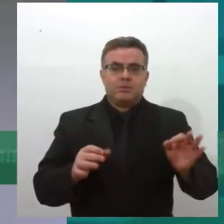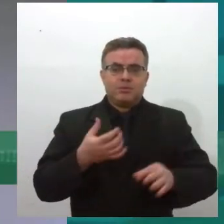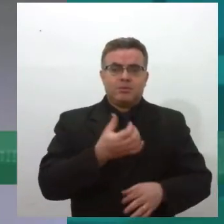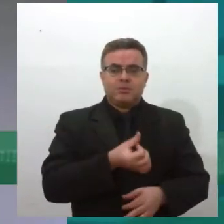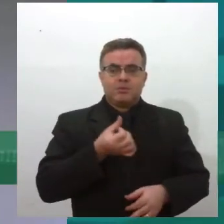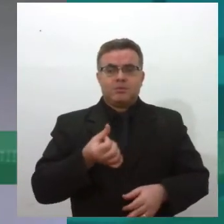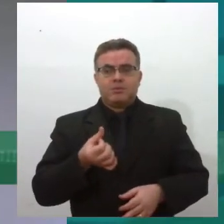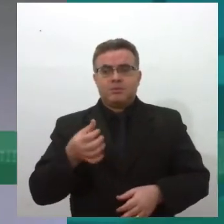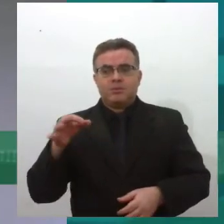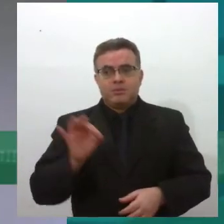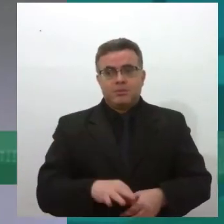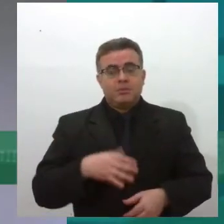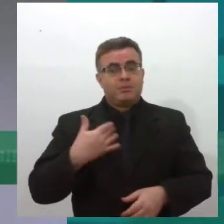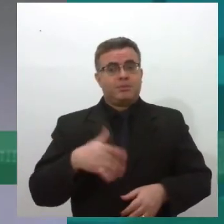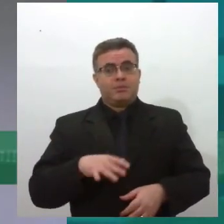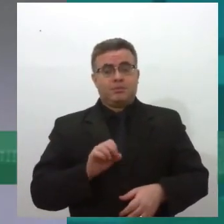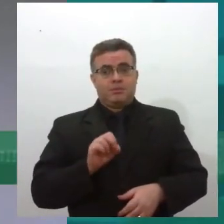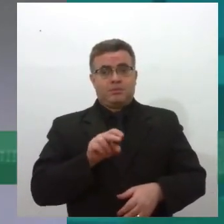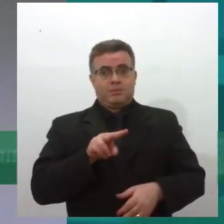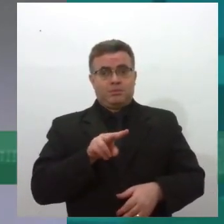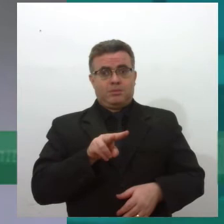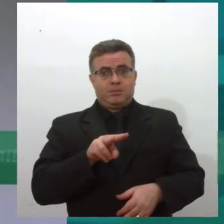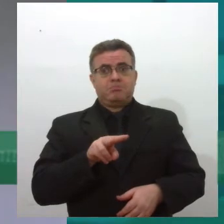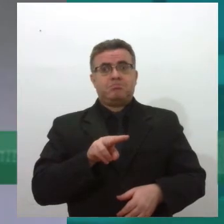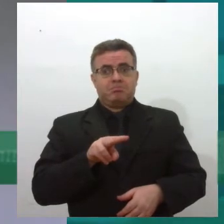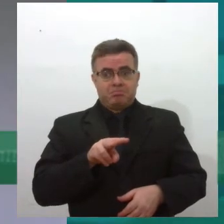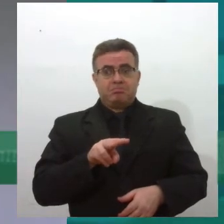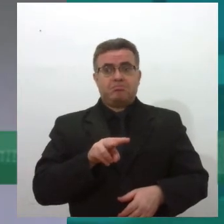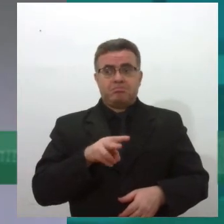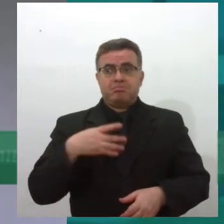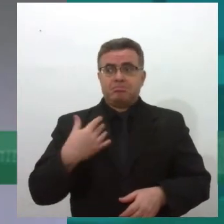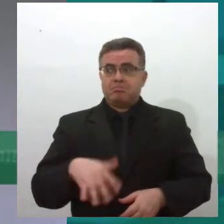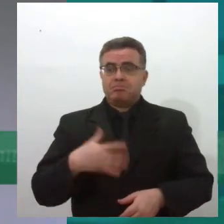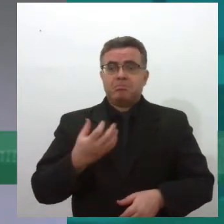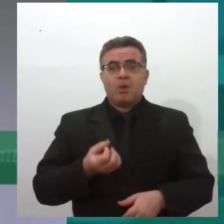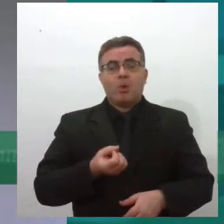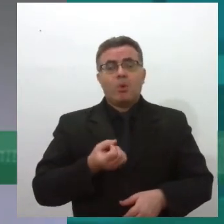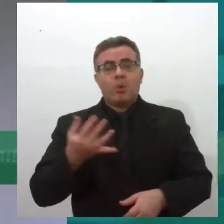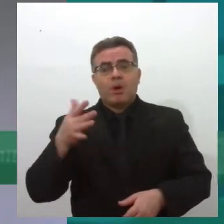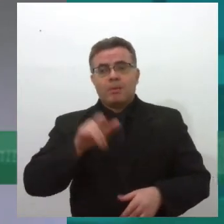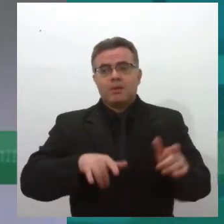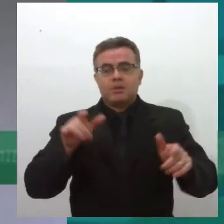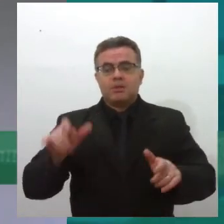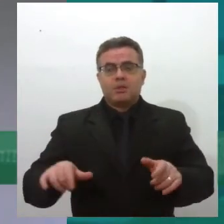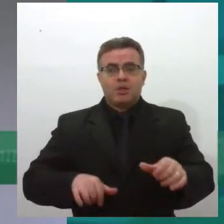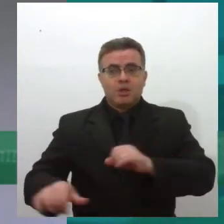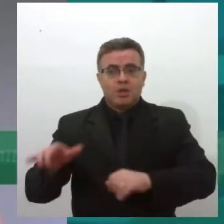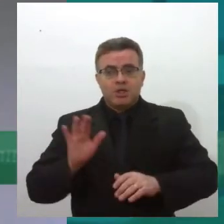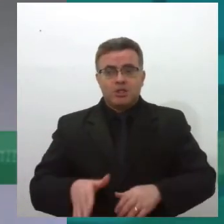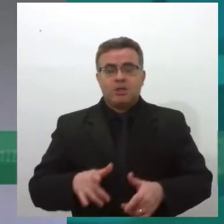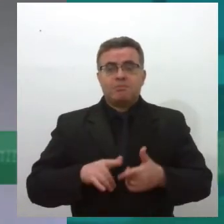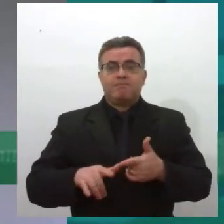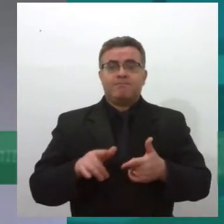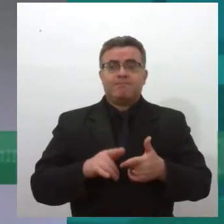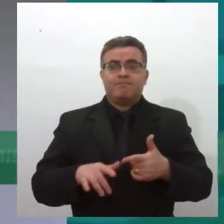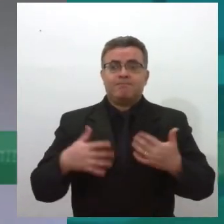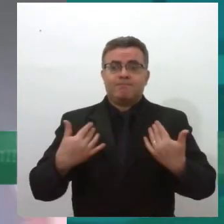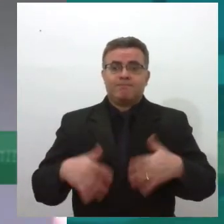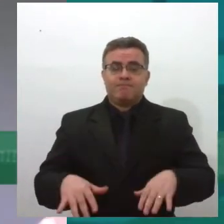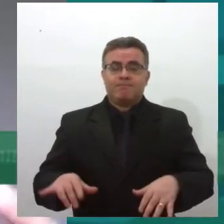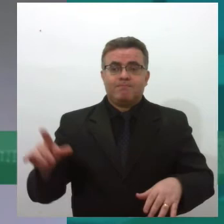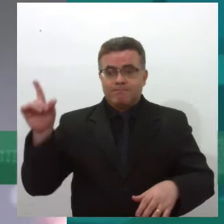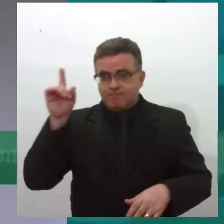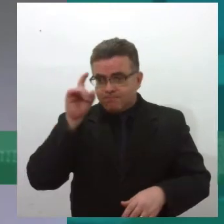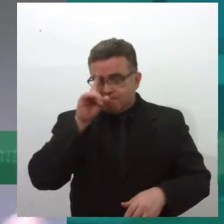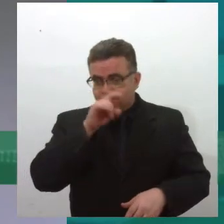66%. Então, olha só como está a situação dessas pessoas que passam por um transplante. Ou seja, elas têm uma super dificuldade